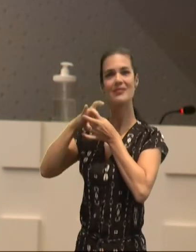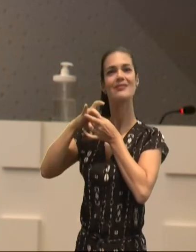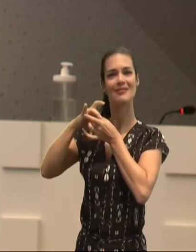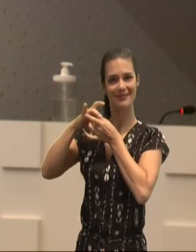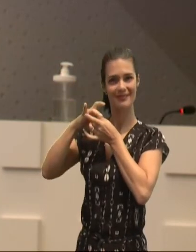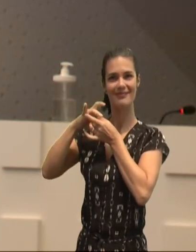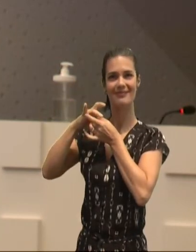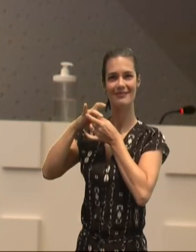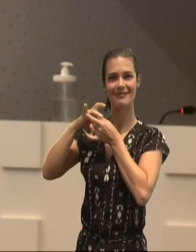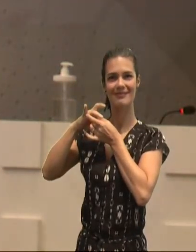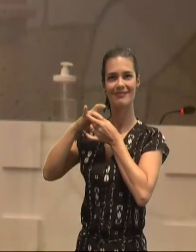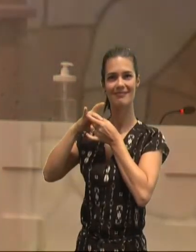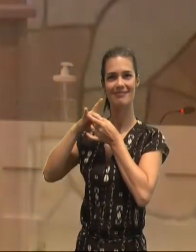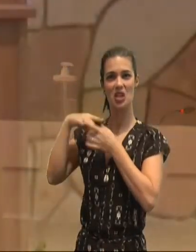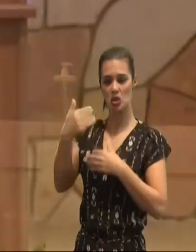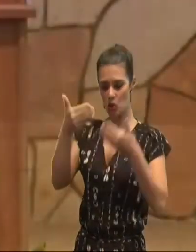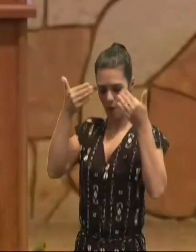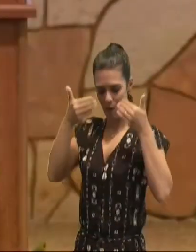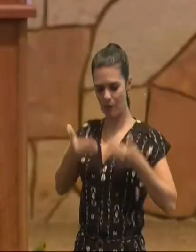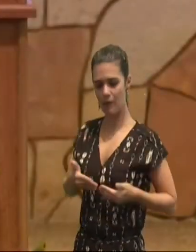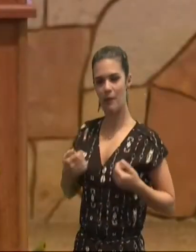essa deve ser a nossa postura,